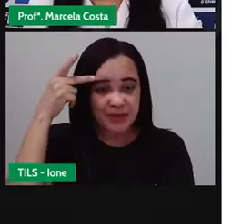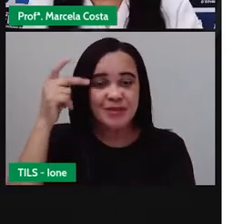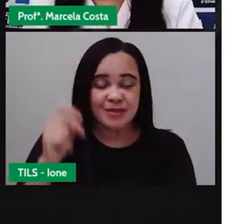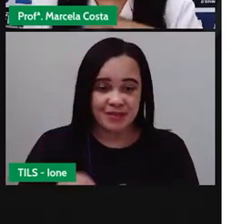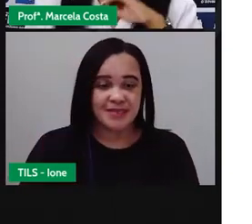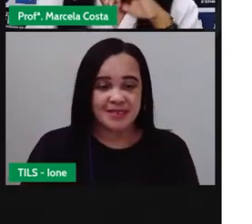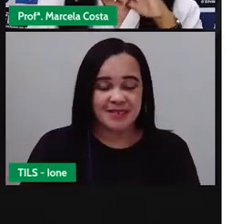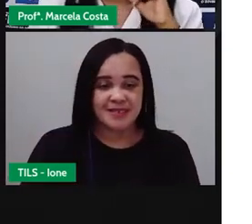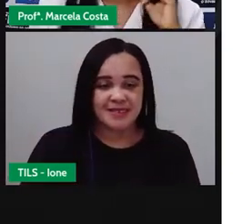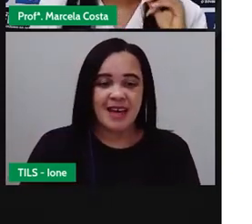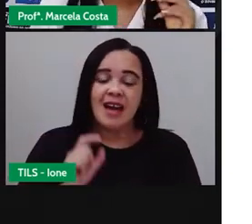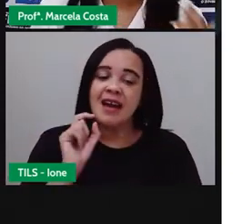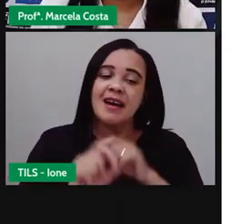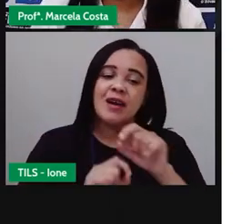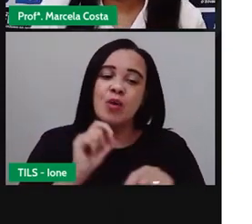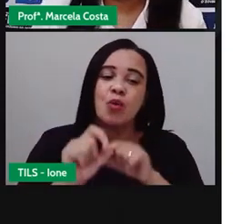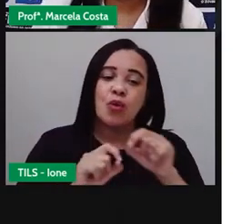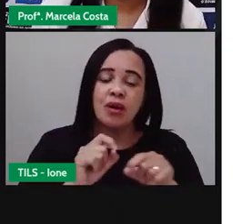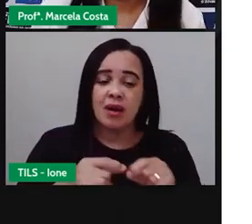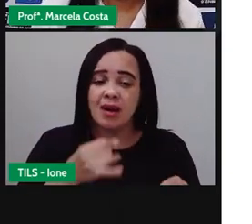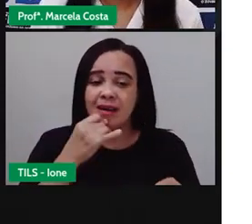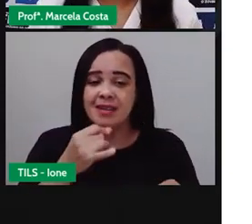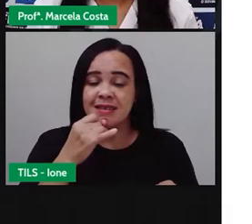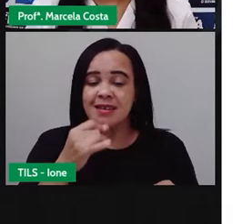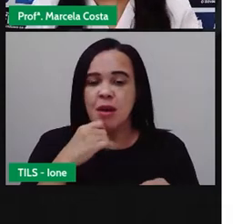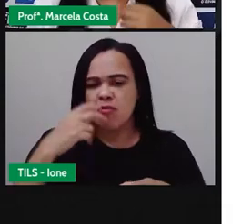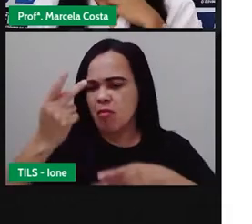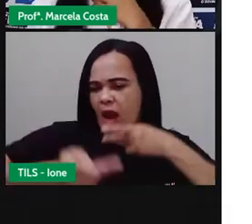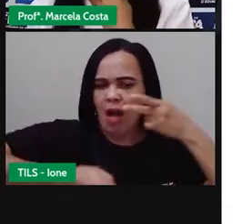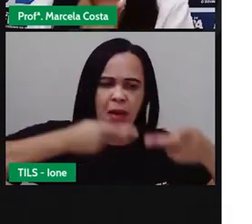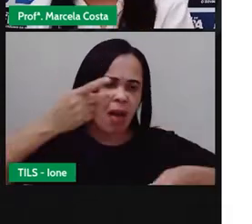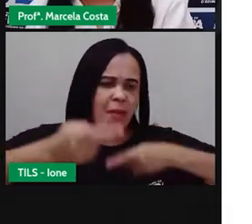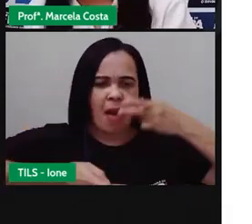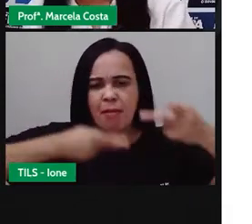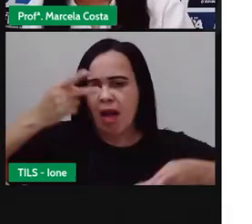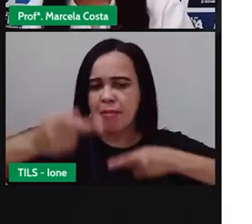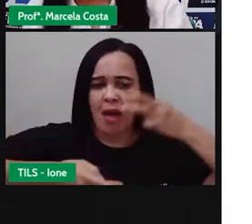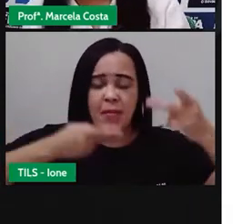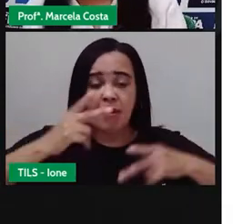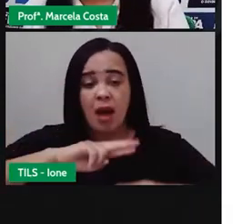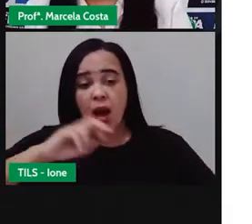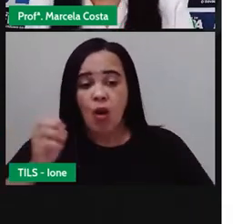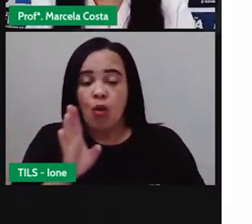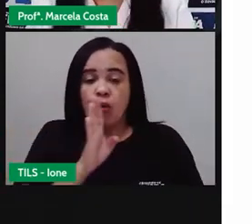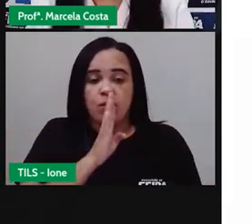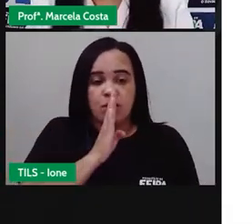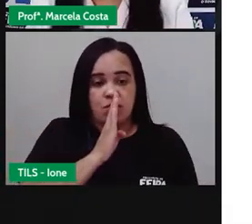Então, por exemplo, uma pessoa pode ser falante ou pode ser calada,